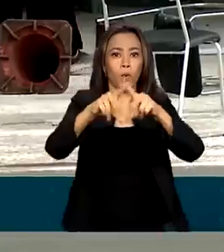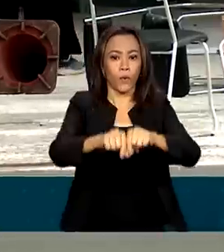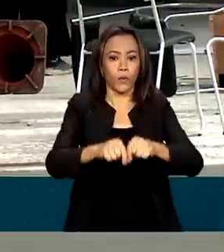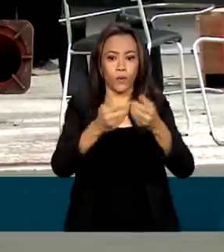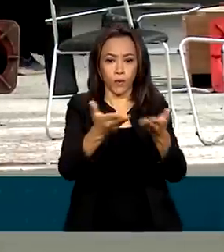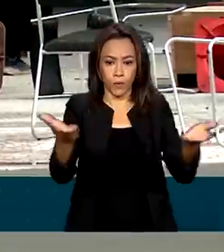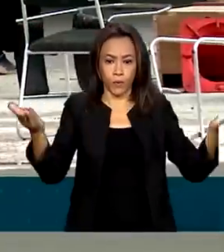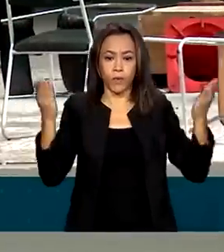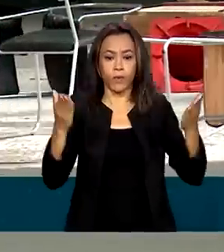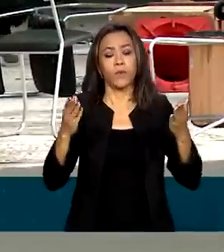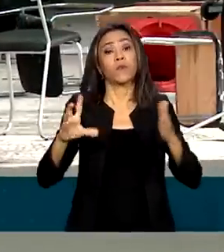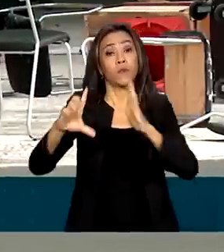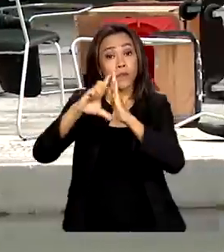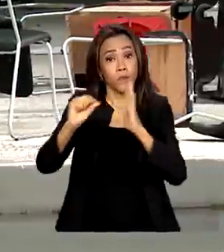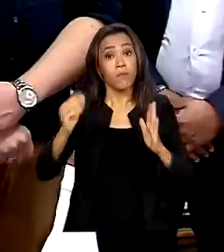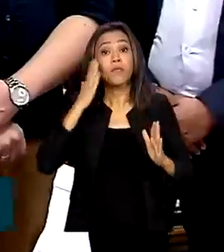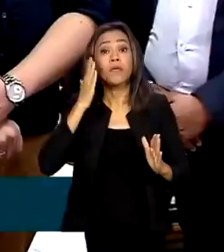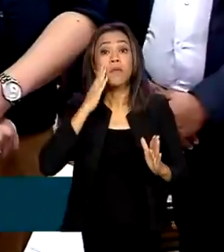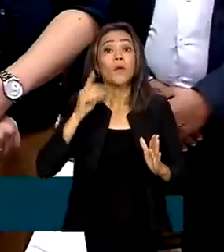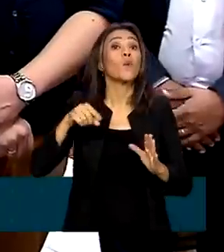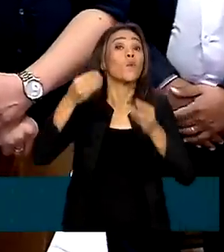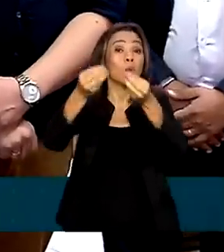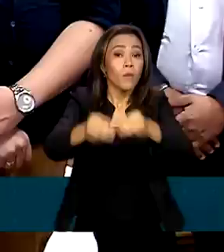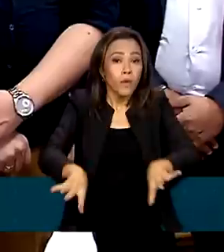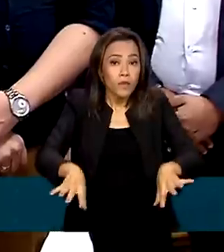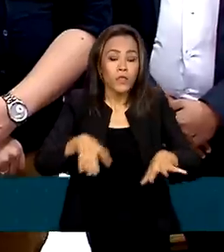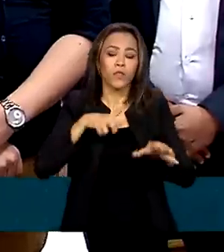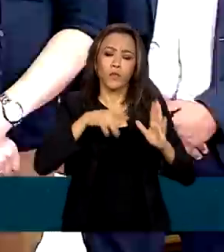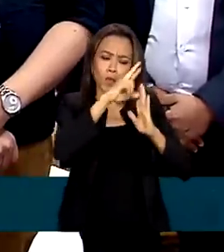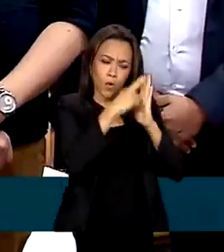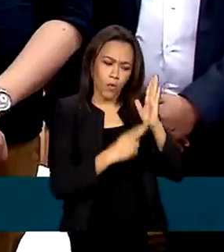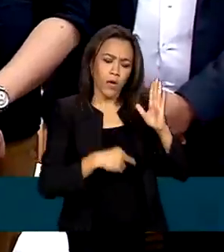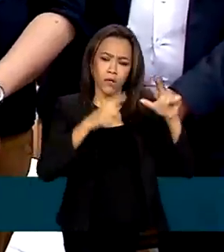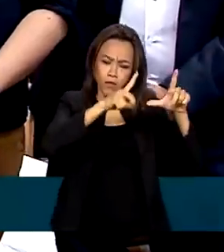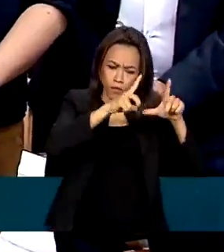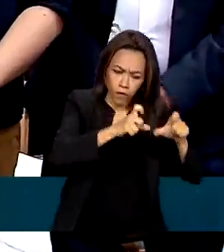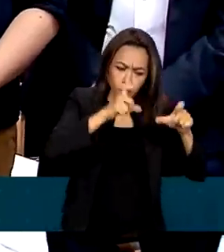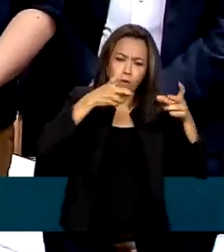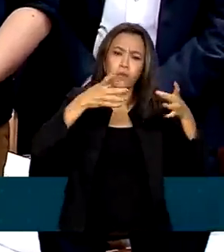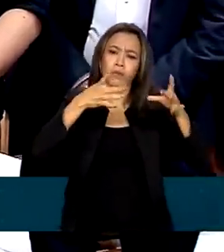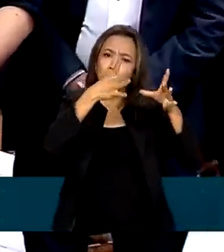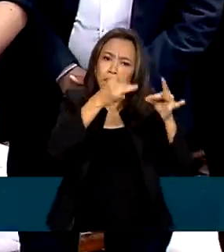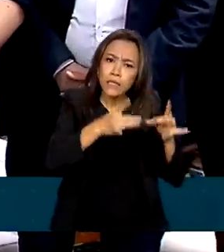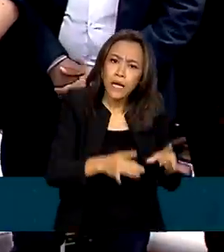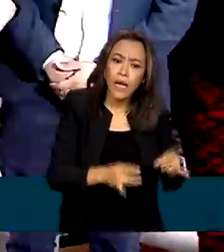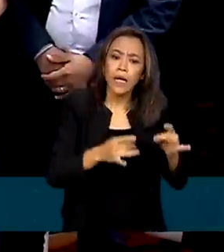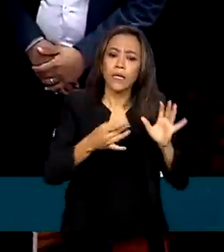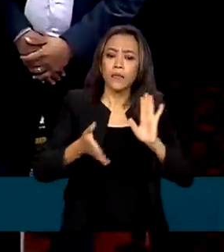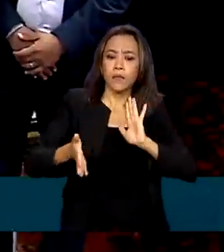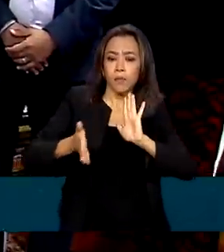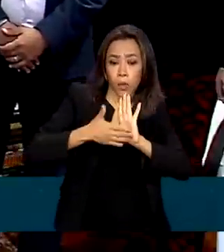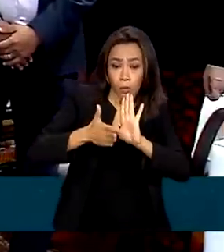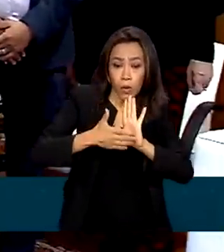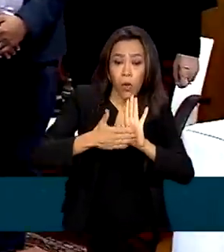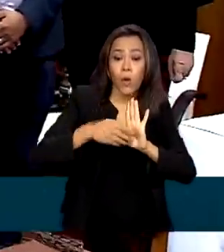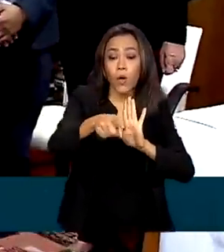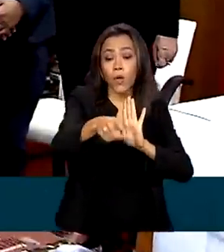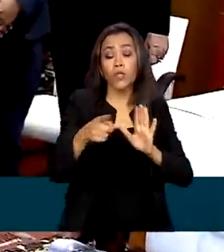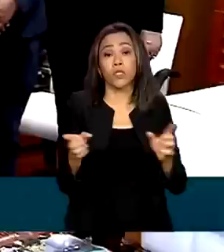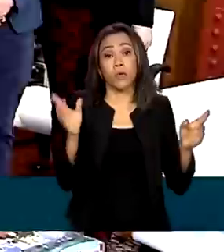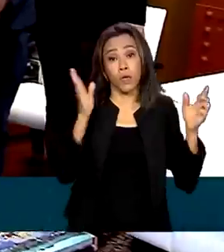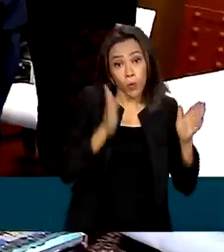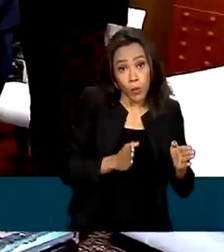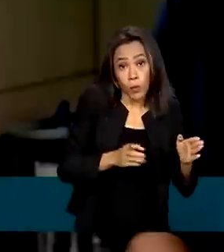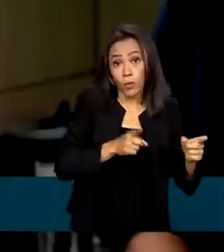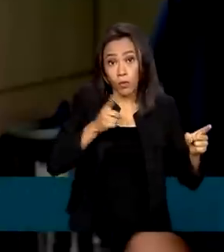para levantar os danos. O documento possui fotos, detalhamentos e propostas de ações de curto, médio e